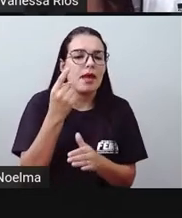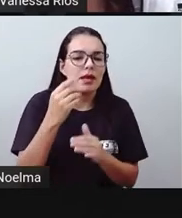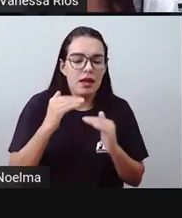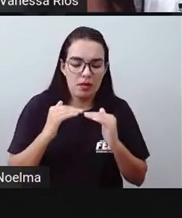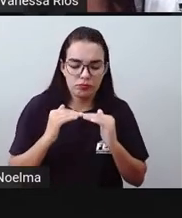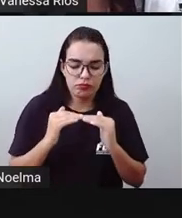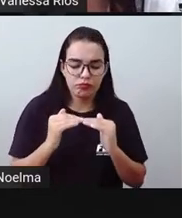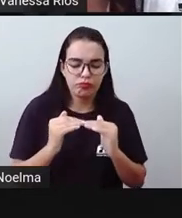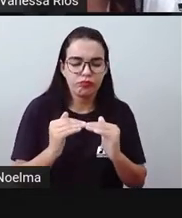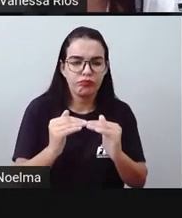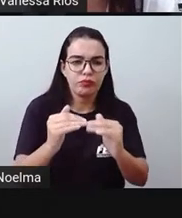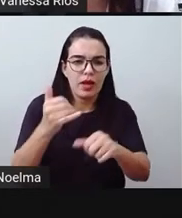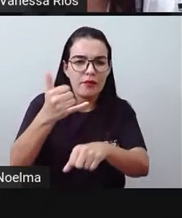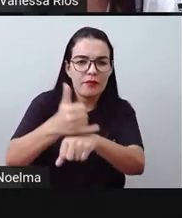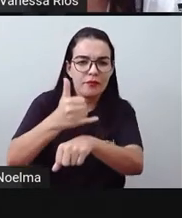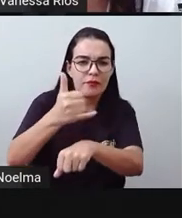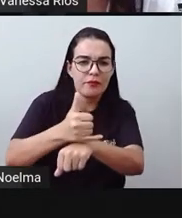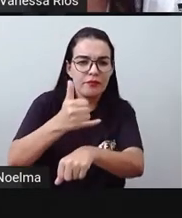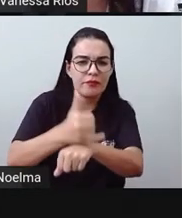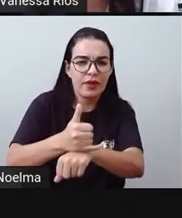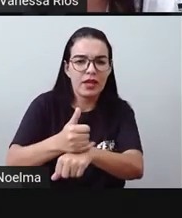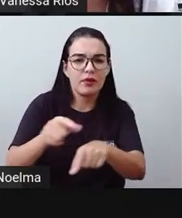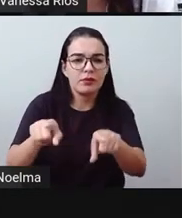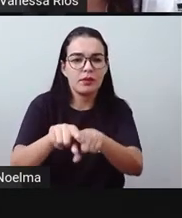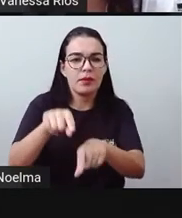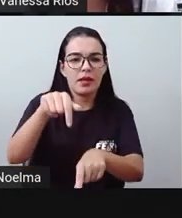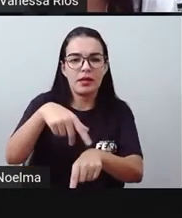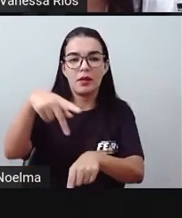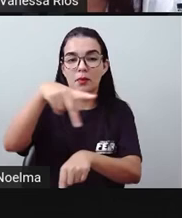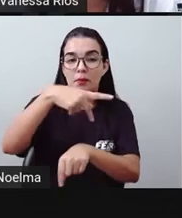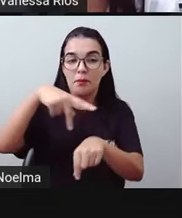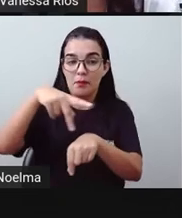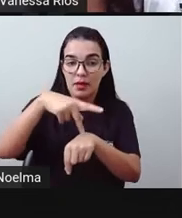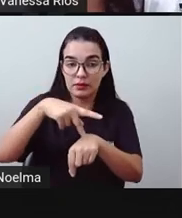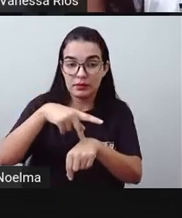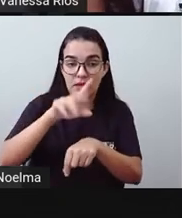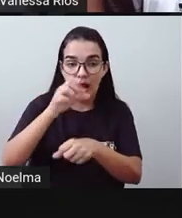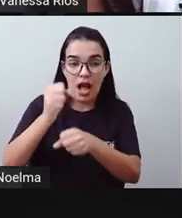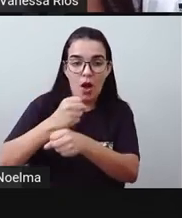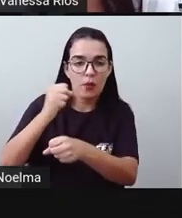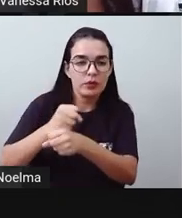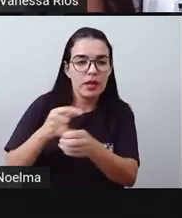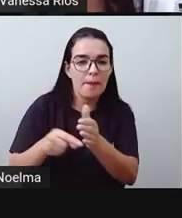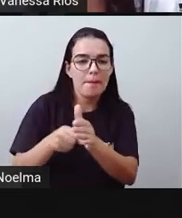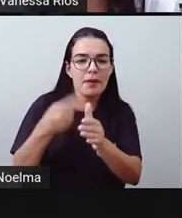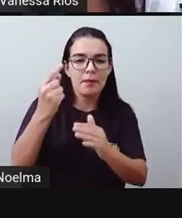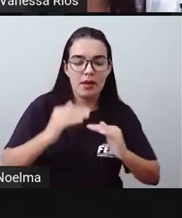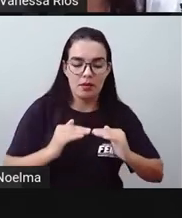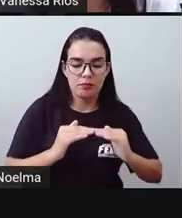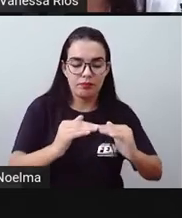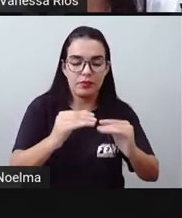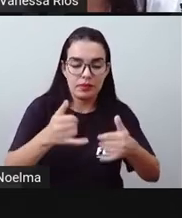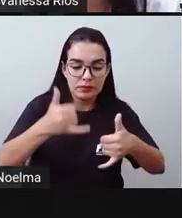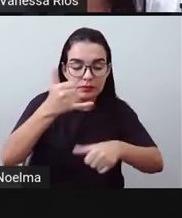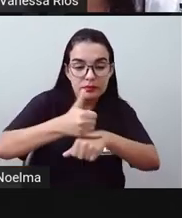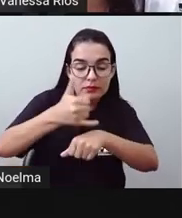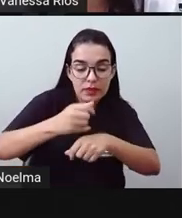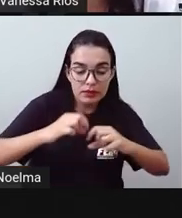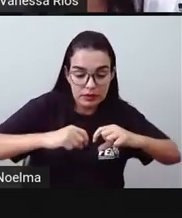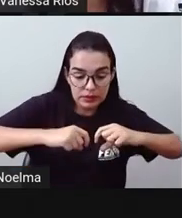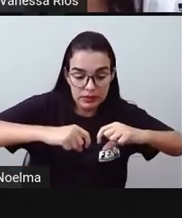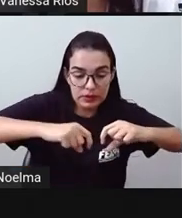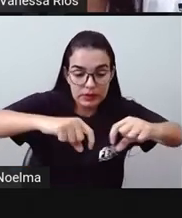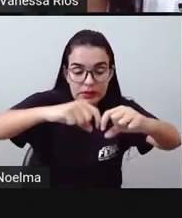primeira fundição de ferro e estaleiro no país, a construção da primeira ferrovia brasileira, a